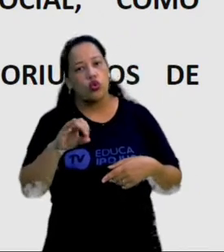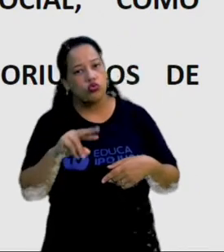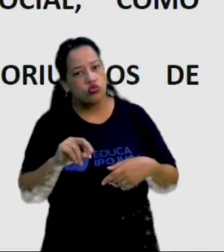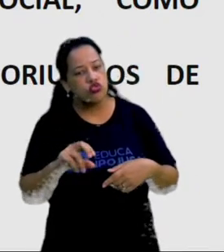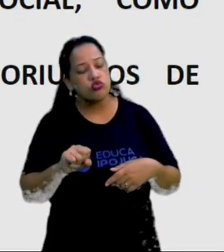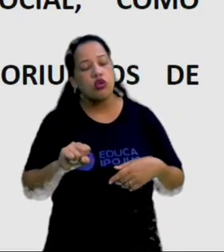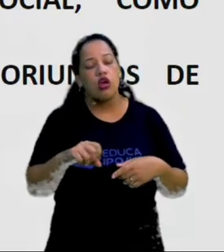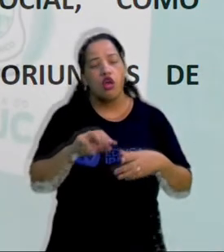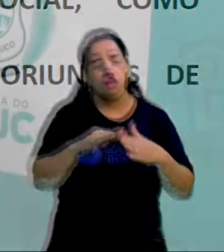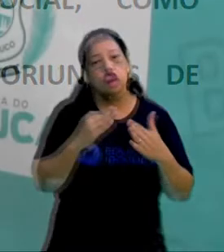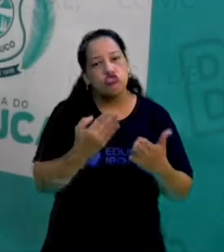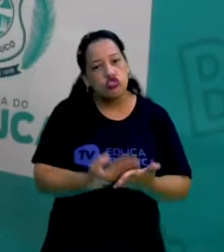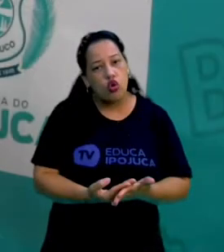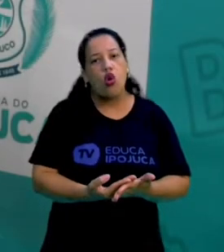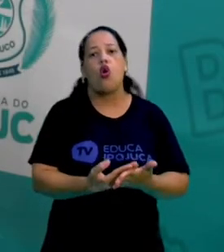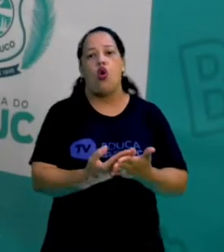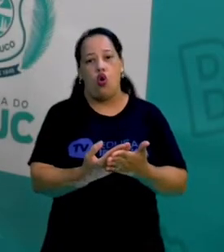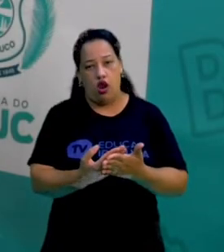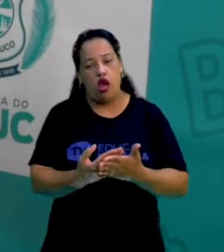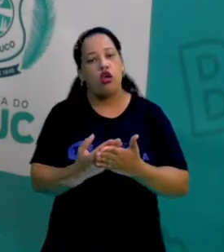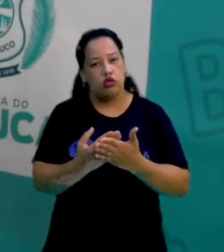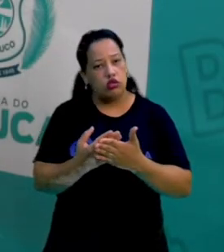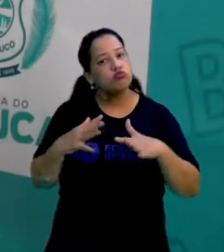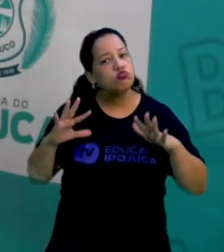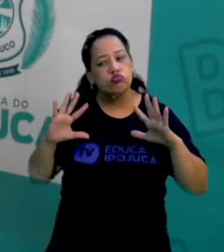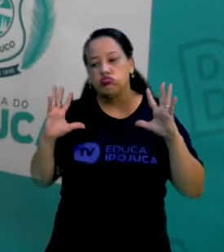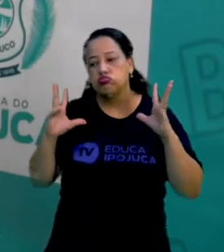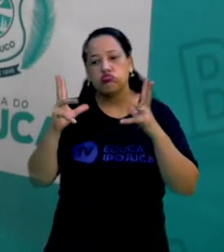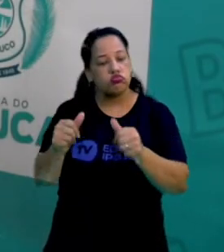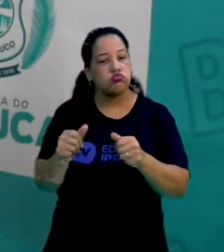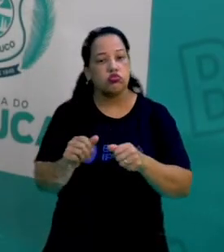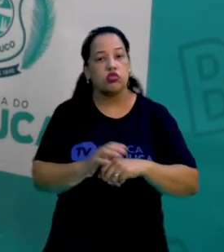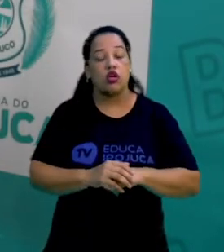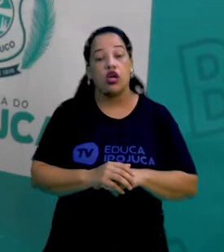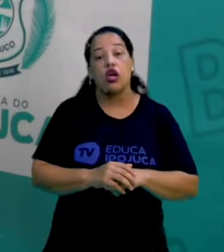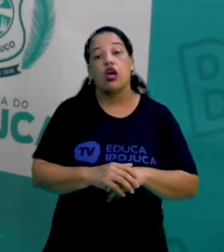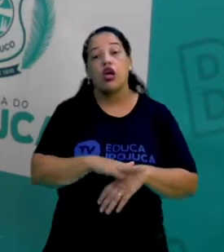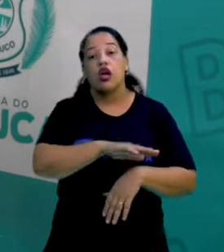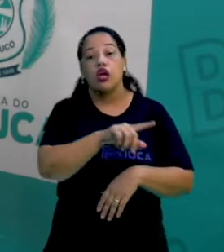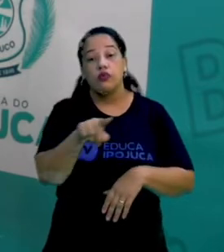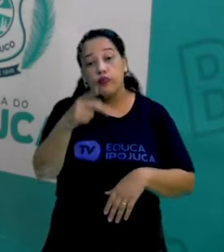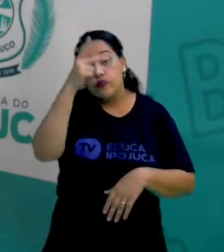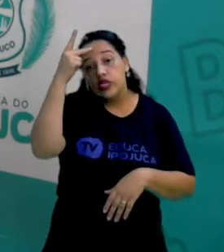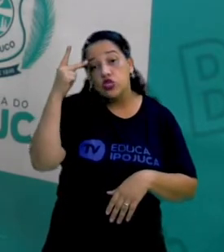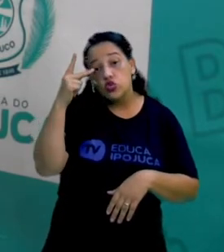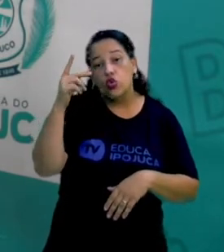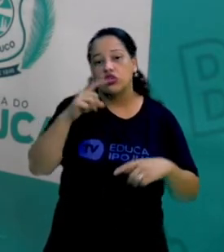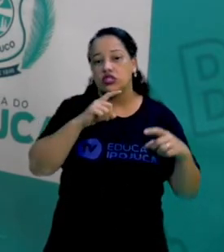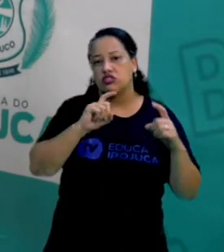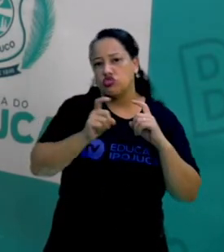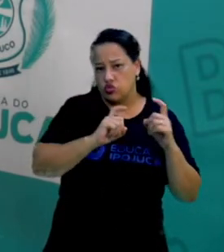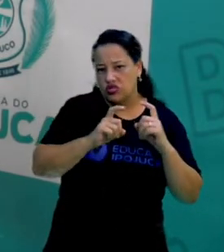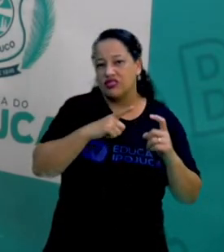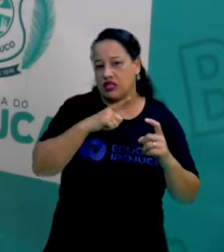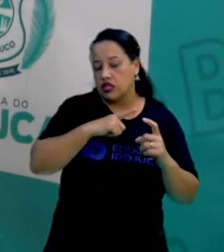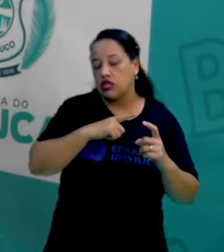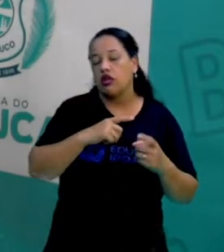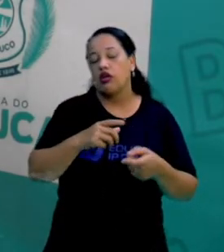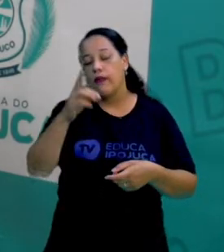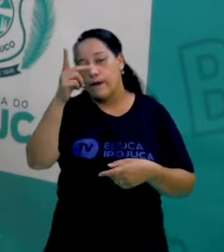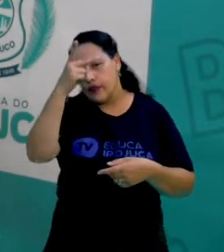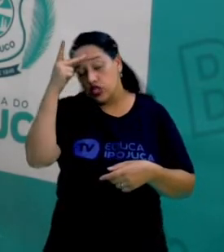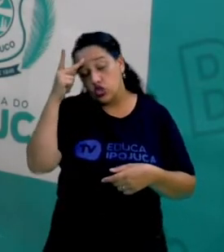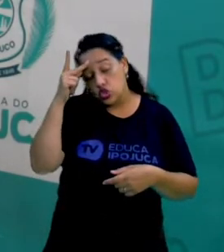Atualmente, houve uma discussão muito grande de que as pessoas com deficiência deveriam